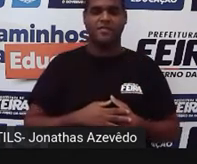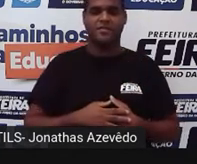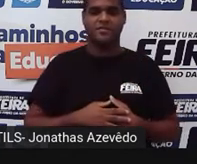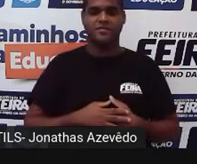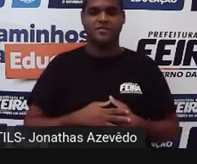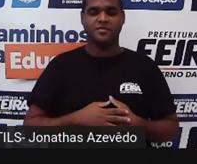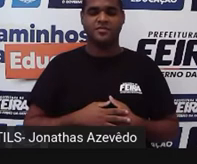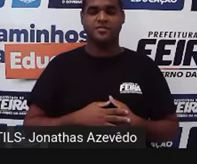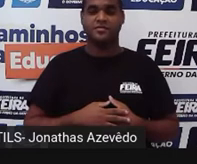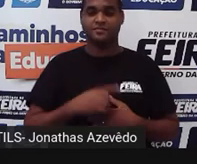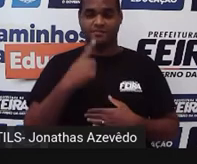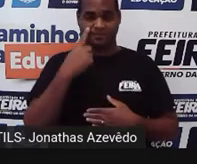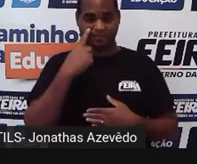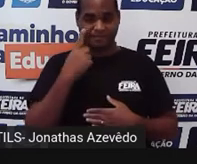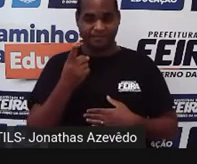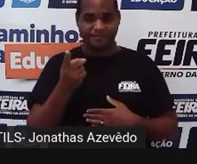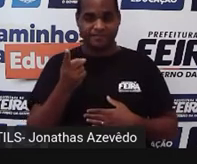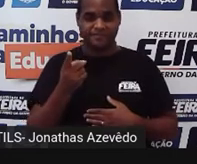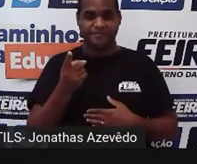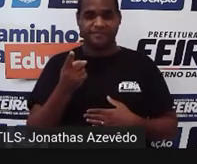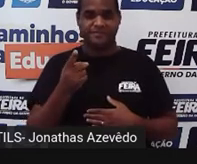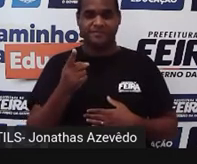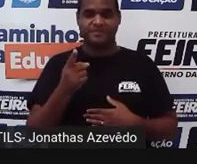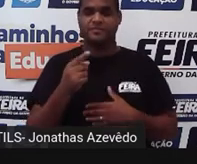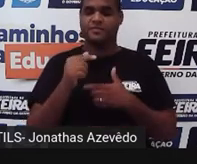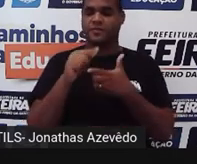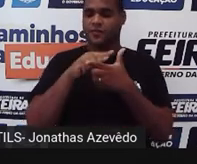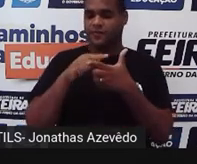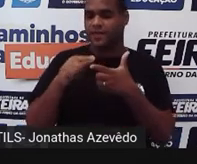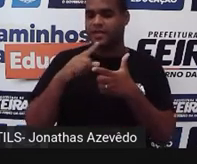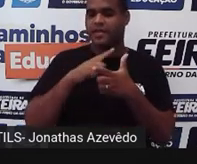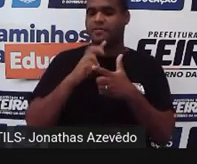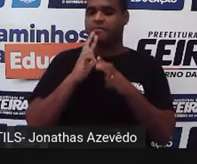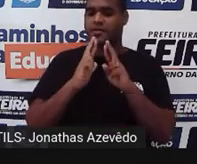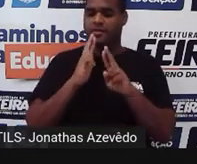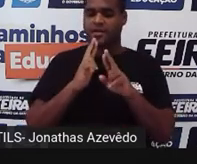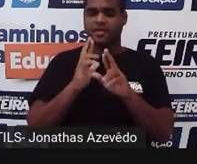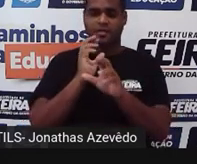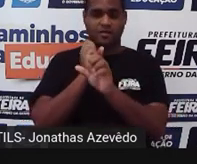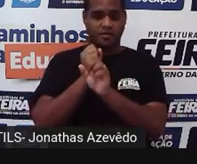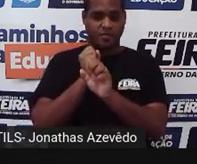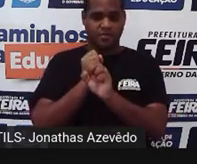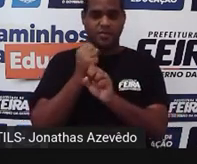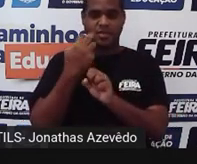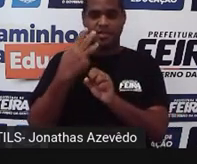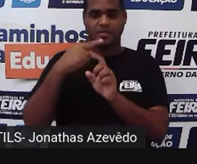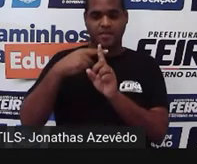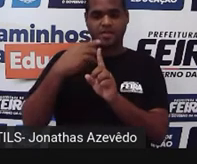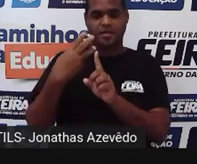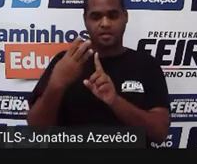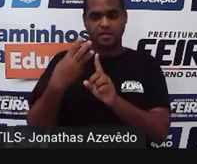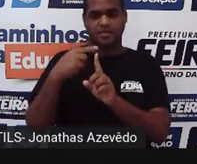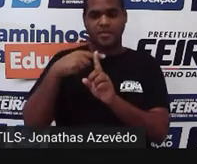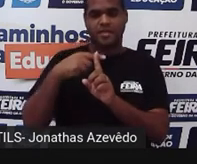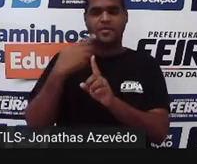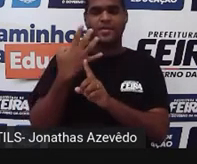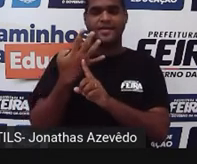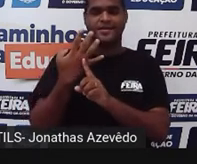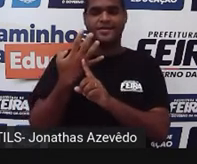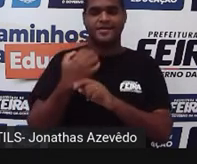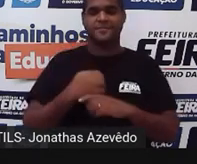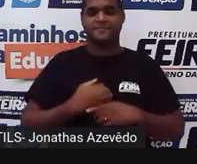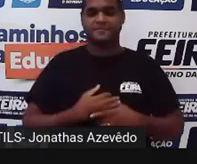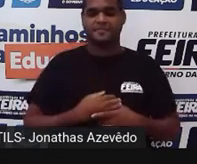Vai dividir pelo resultado da soma de 3 mais 3 mais